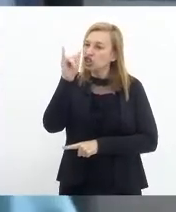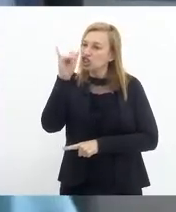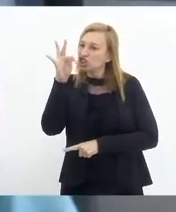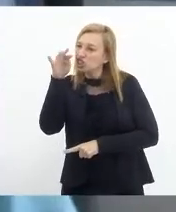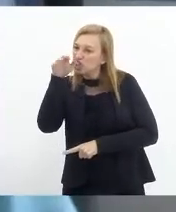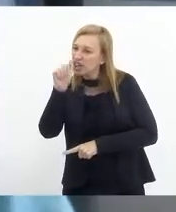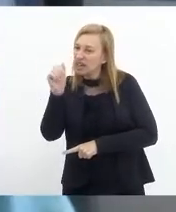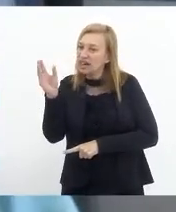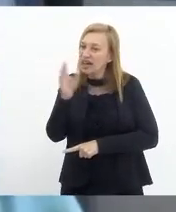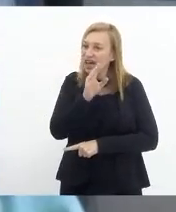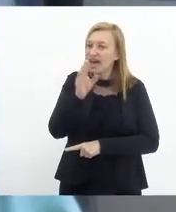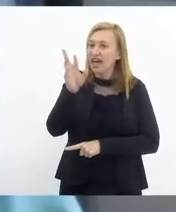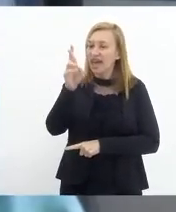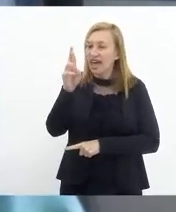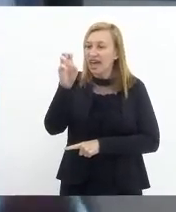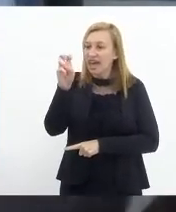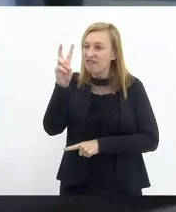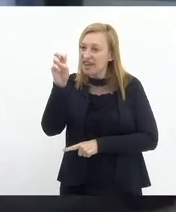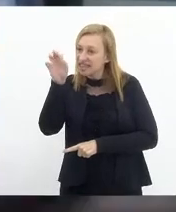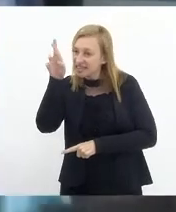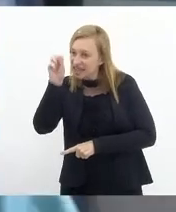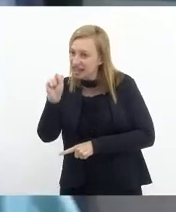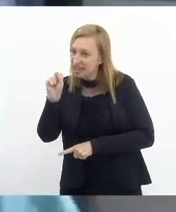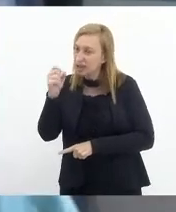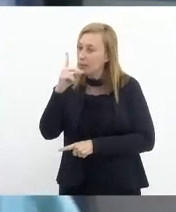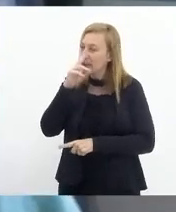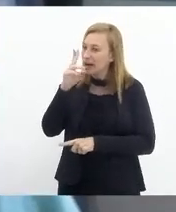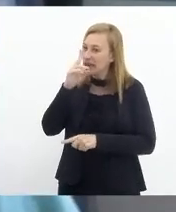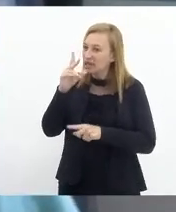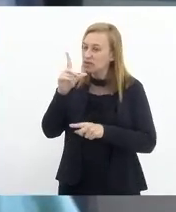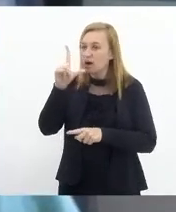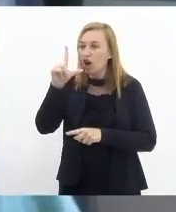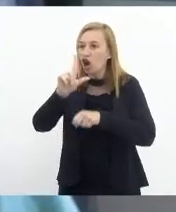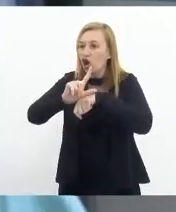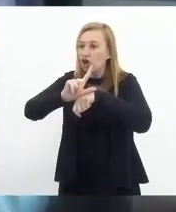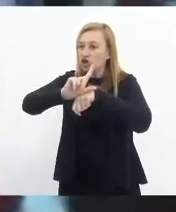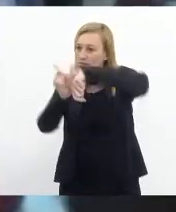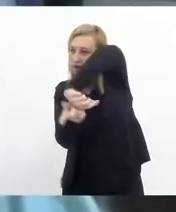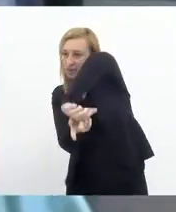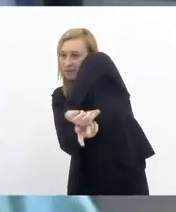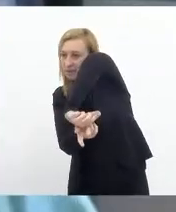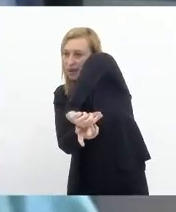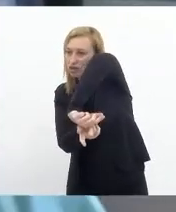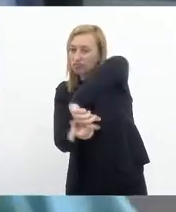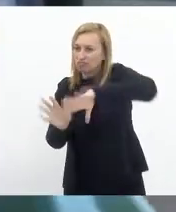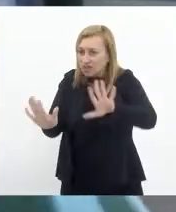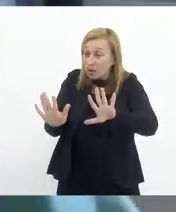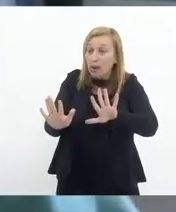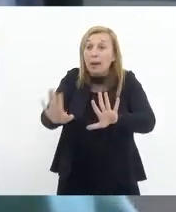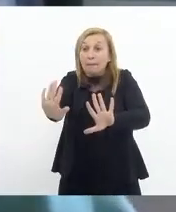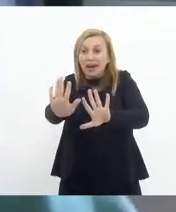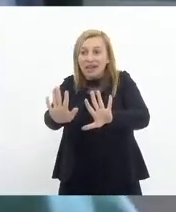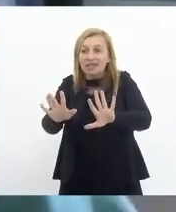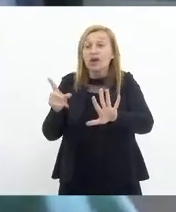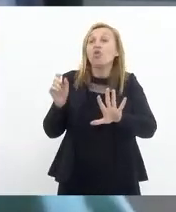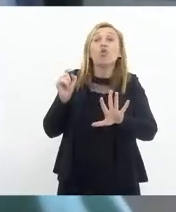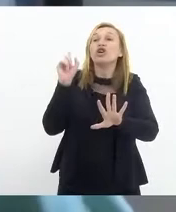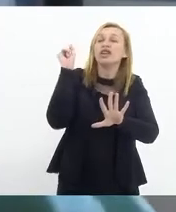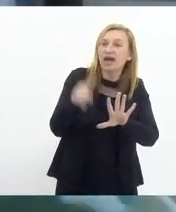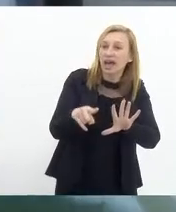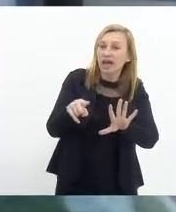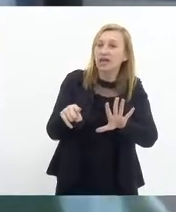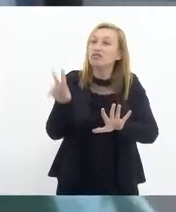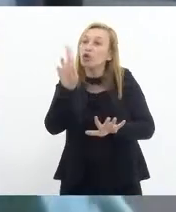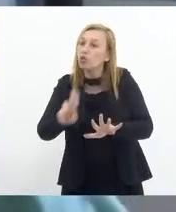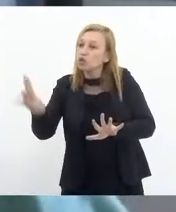economia circular. É você pegar matéria-prima, que já foi usada, que virou lixo, que está